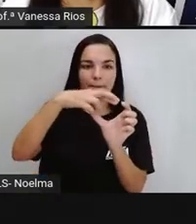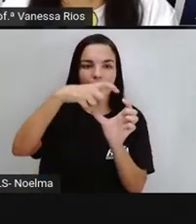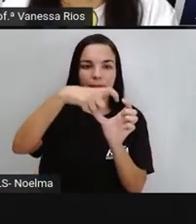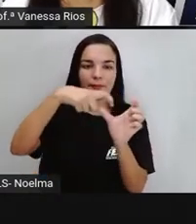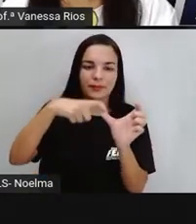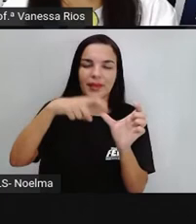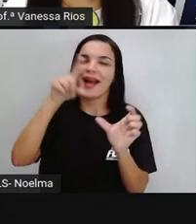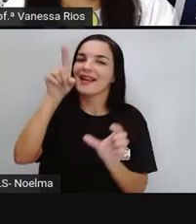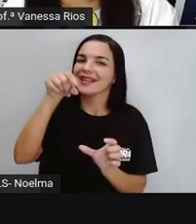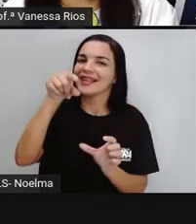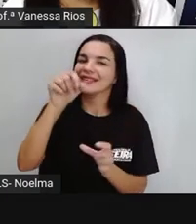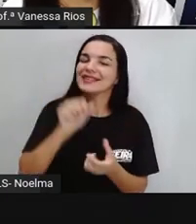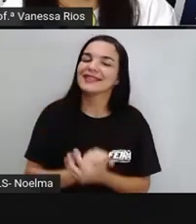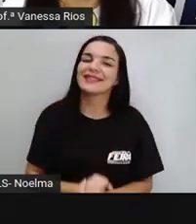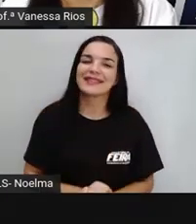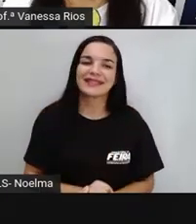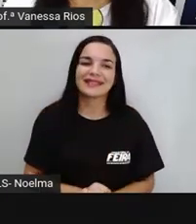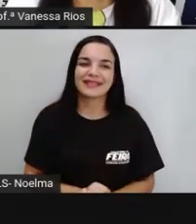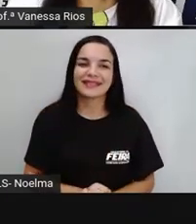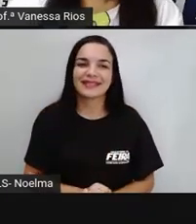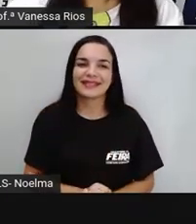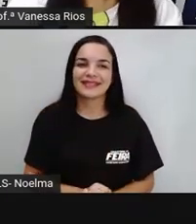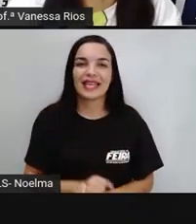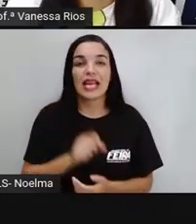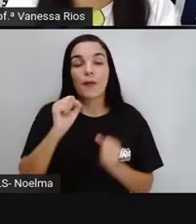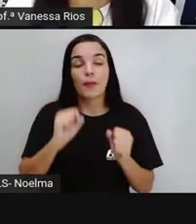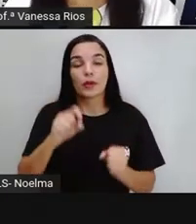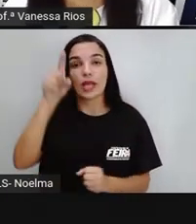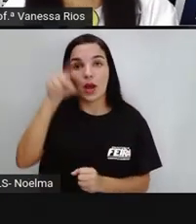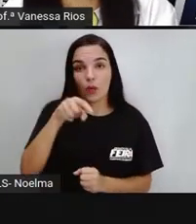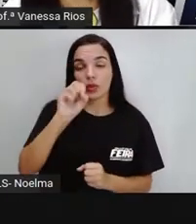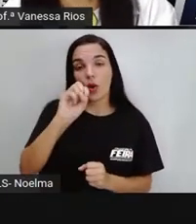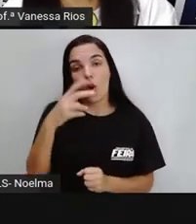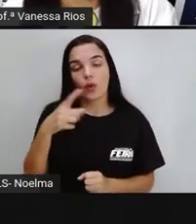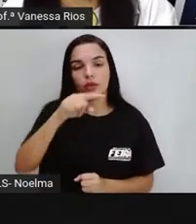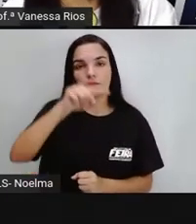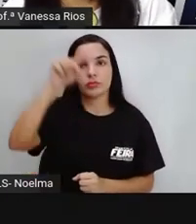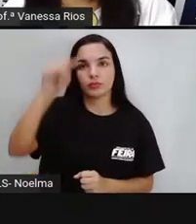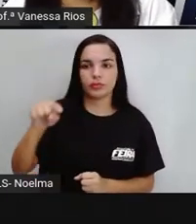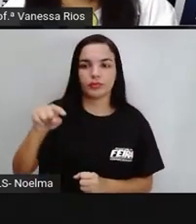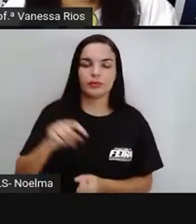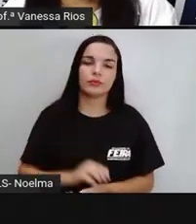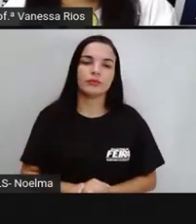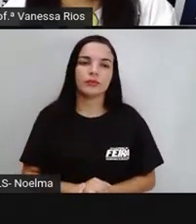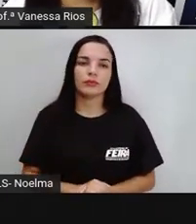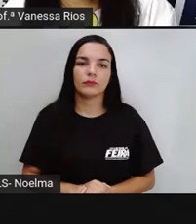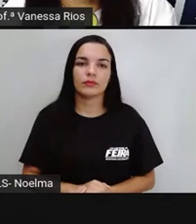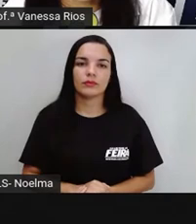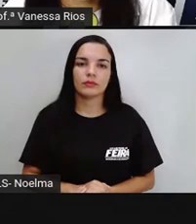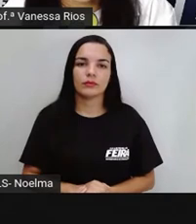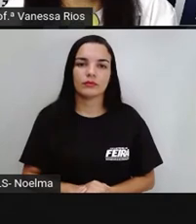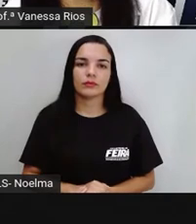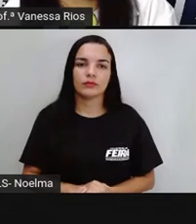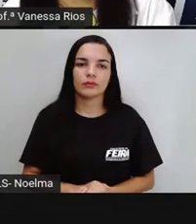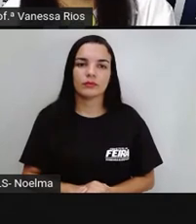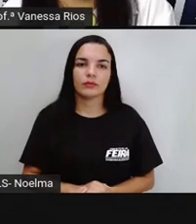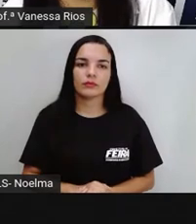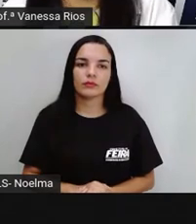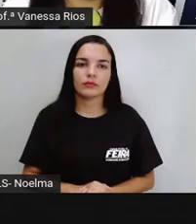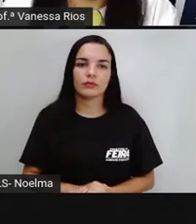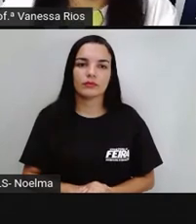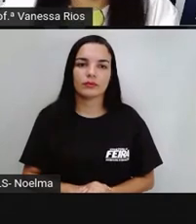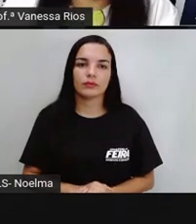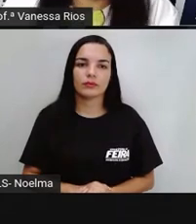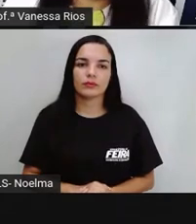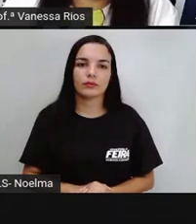é acentuada com acento agudo ou com acento circunflexo presente ali na sílaba